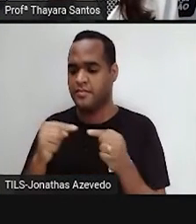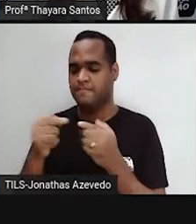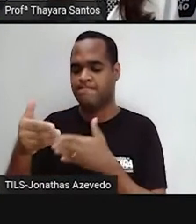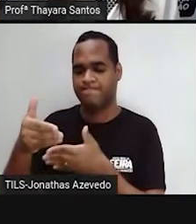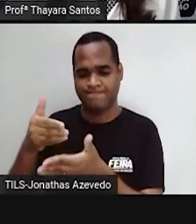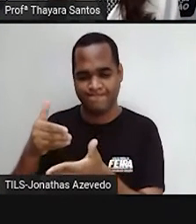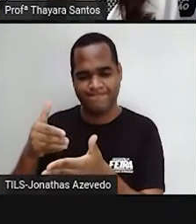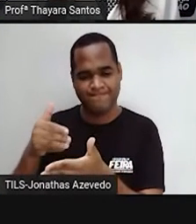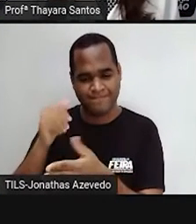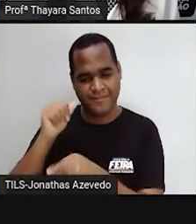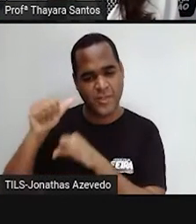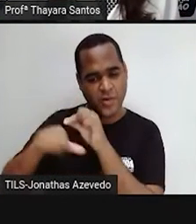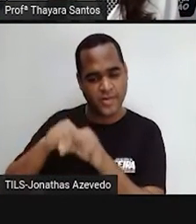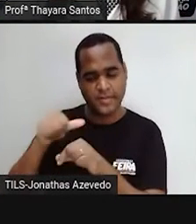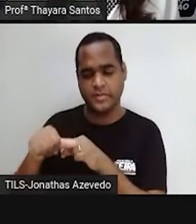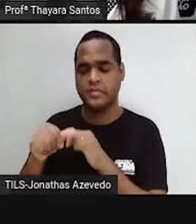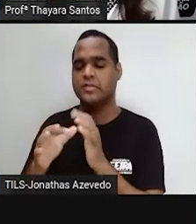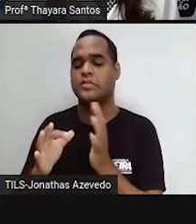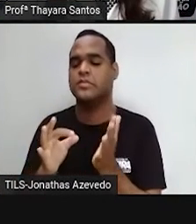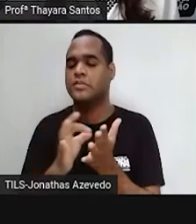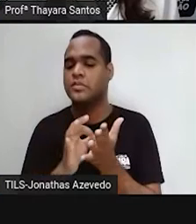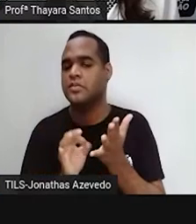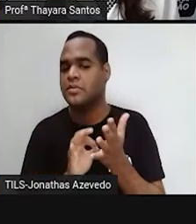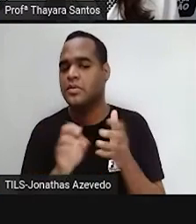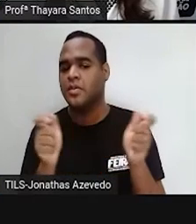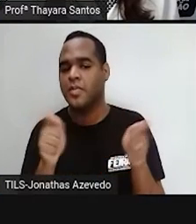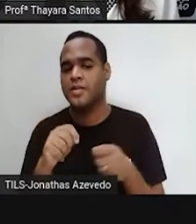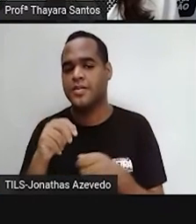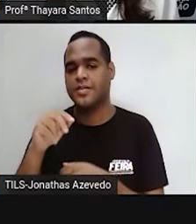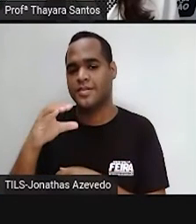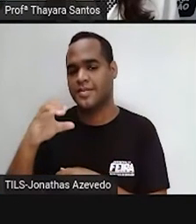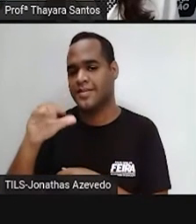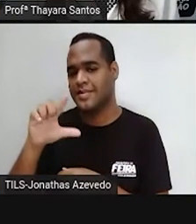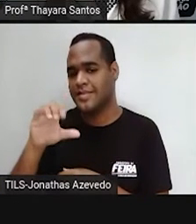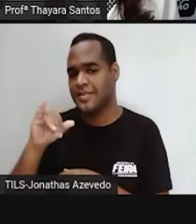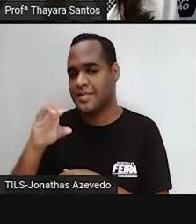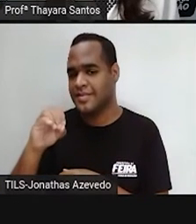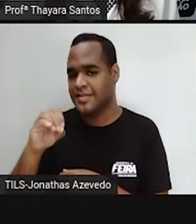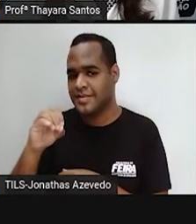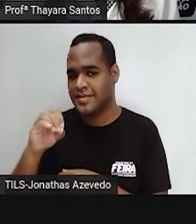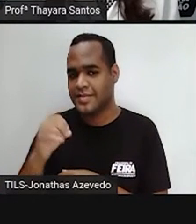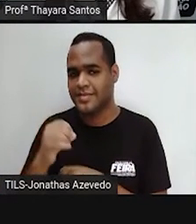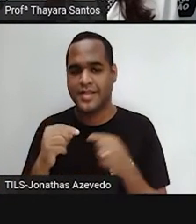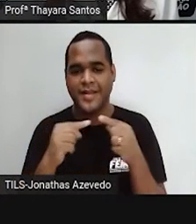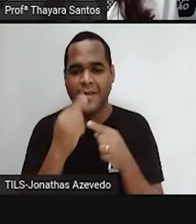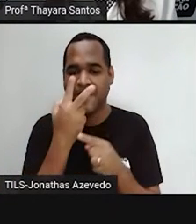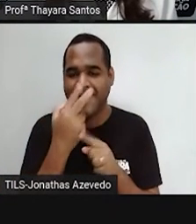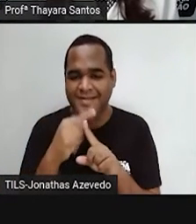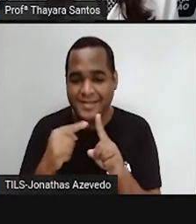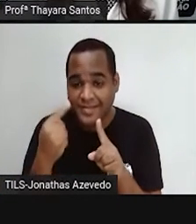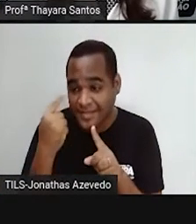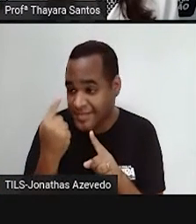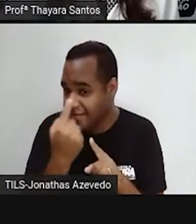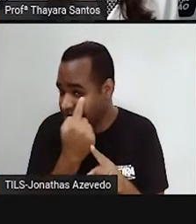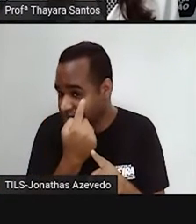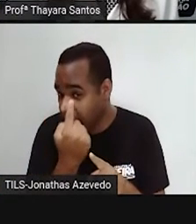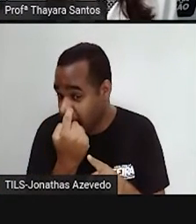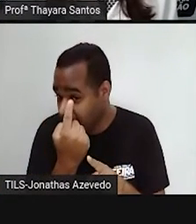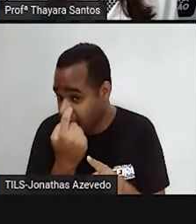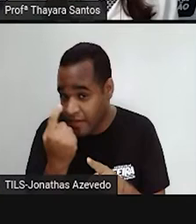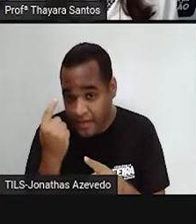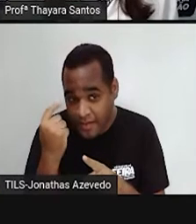dessa célula. E também pode ter cílios, que são esses aqui que vocês estão vendo. E quem é que tem essa célula